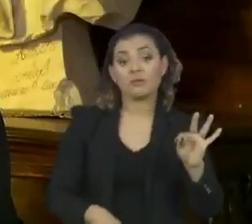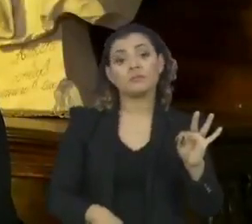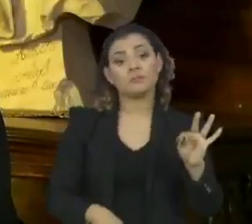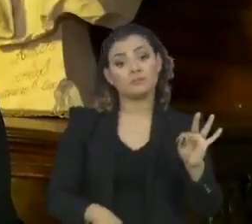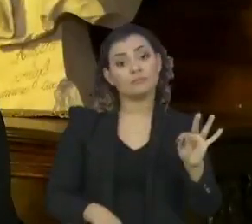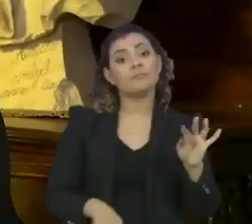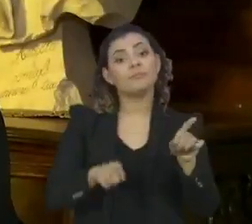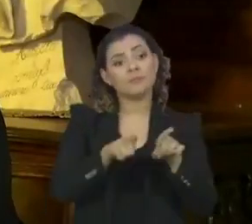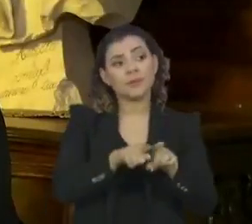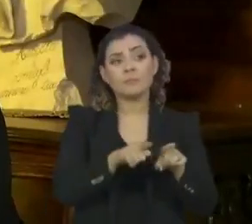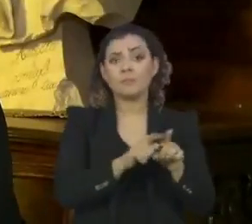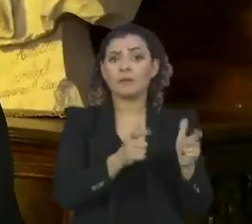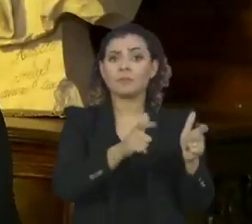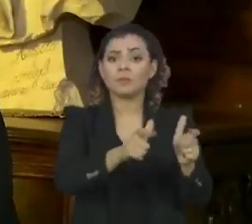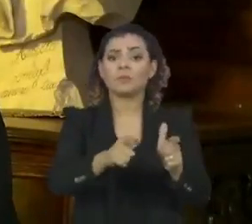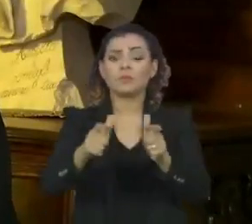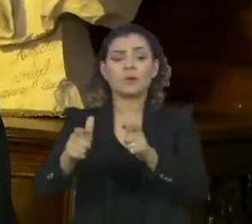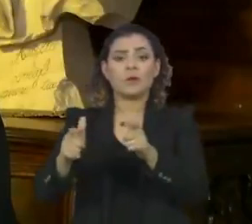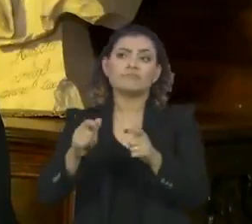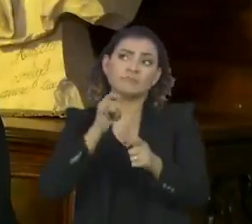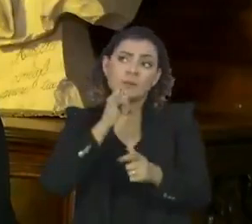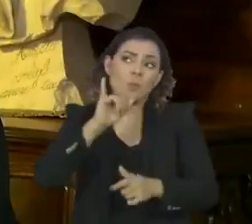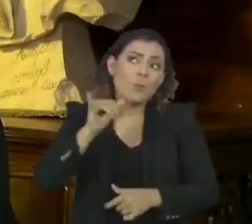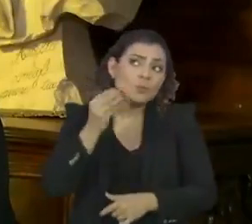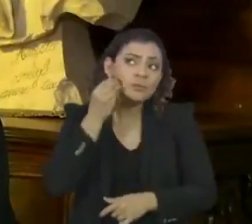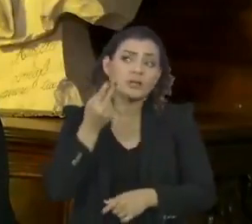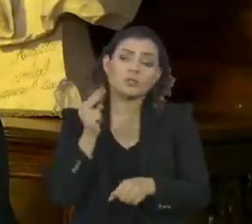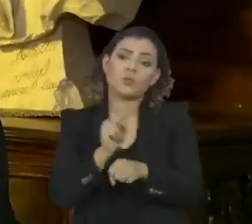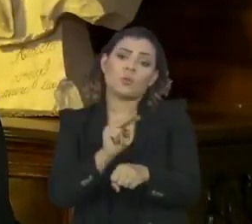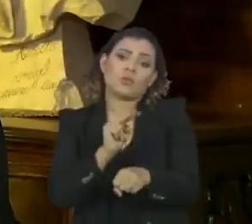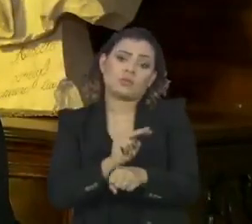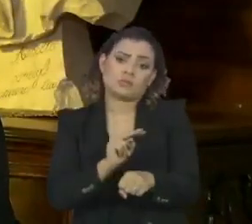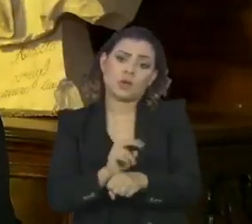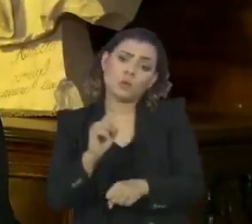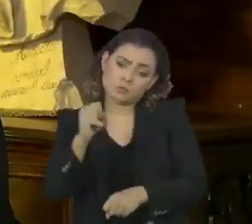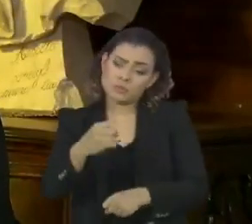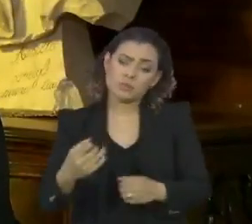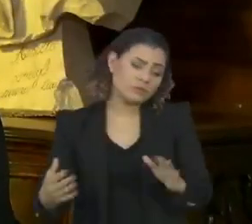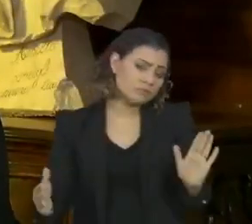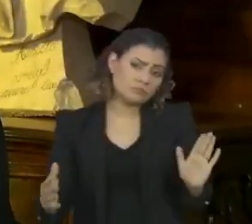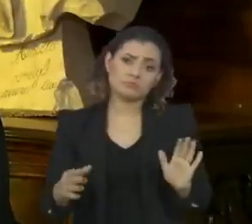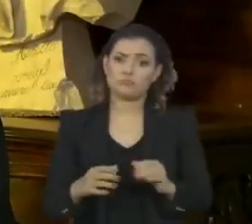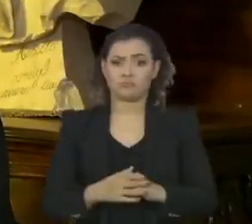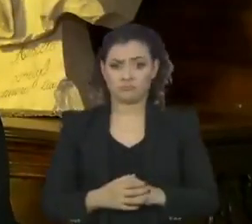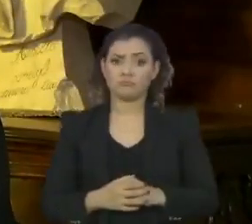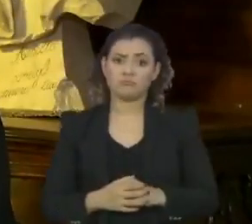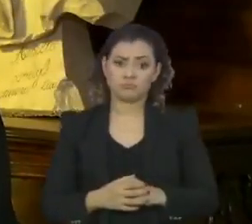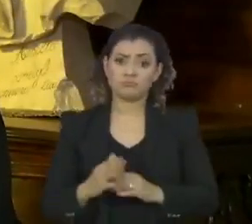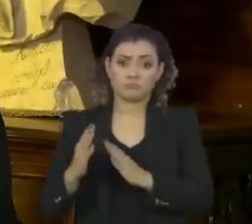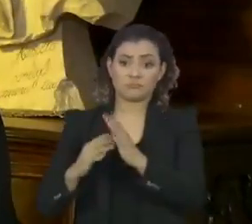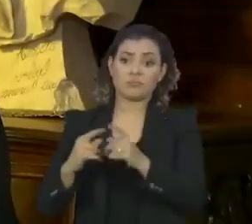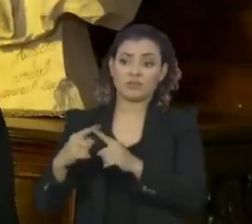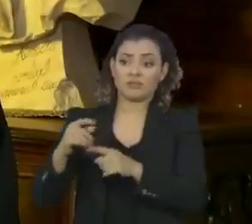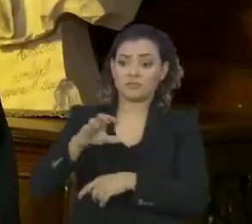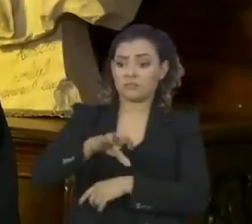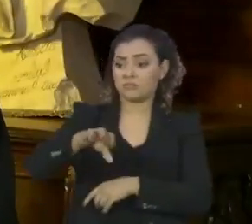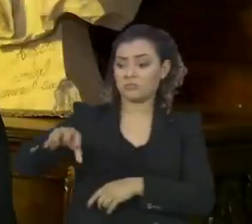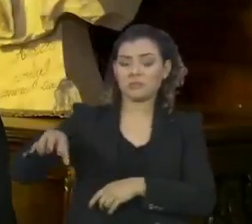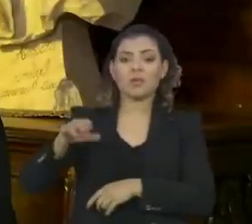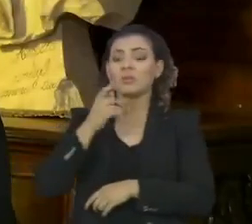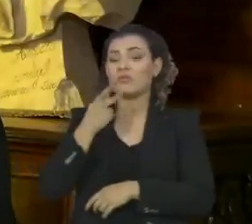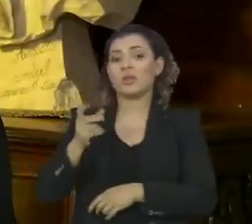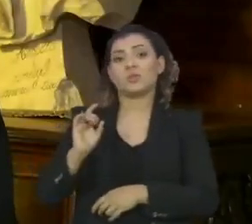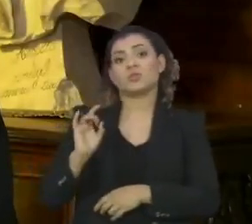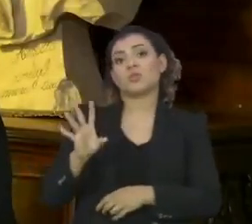também nos espaços, pelo menos alguma forma de proteção da parte de organismos ligados à Igreja. Eu não digo